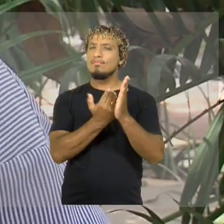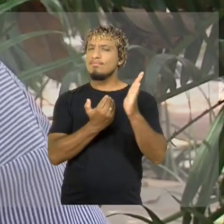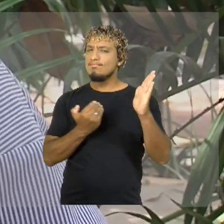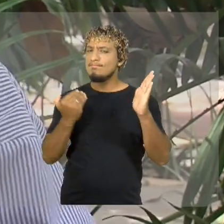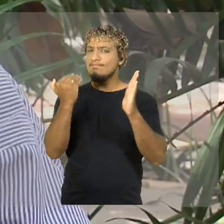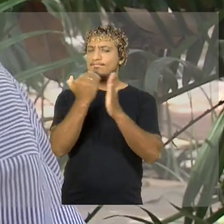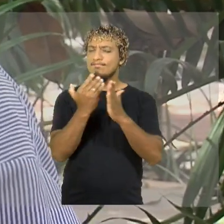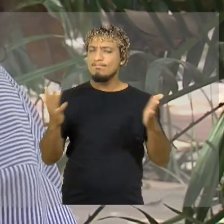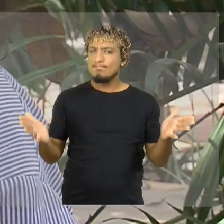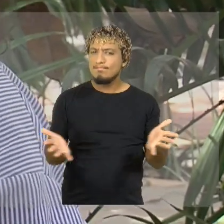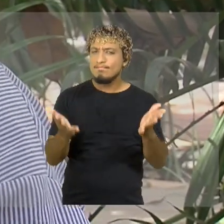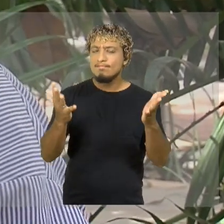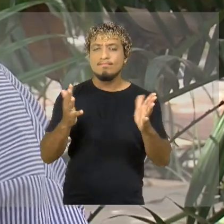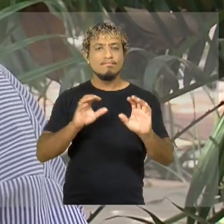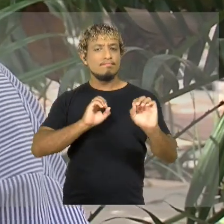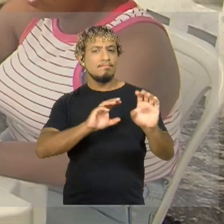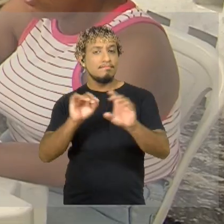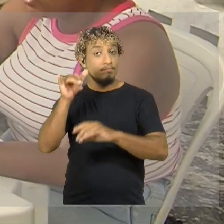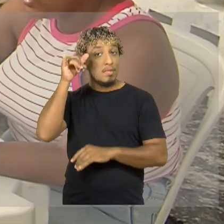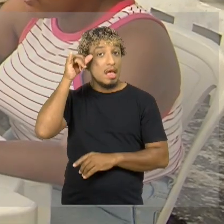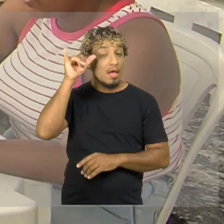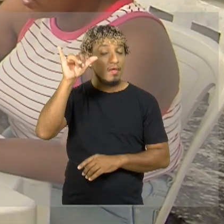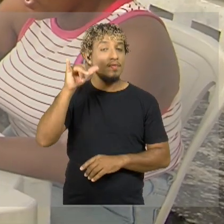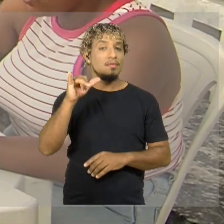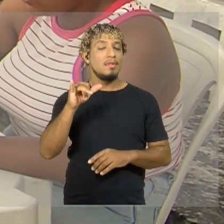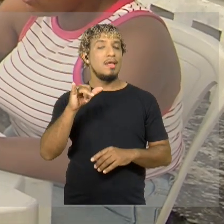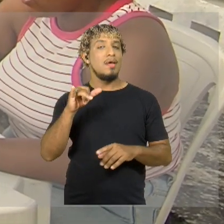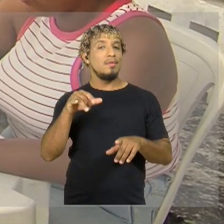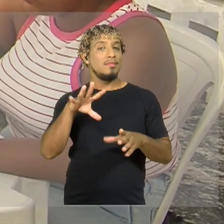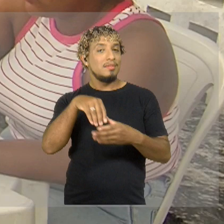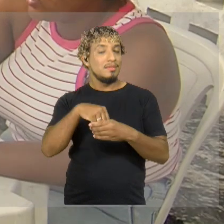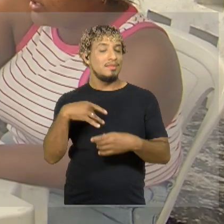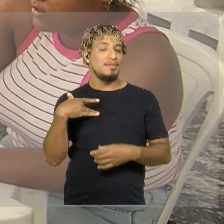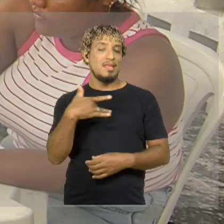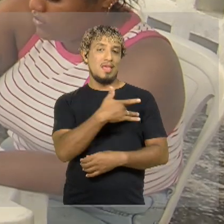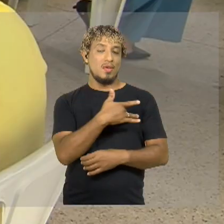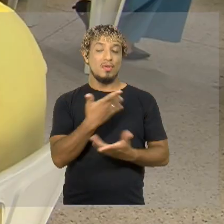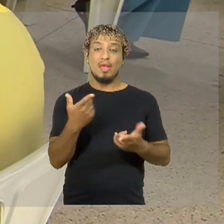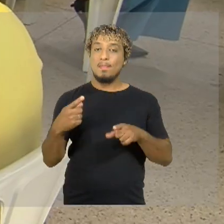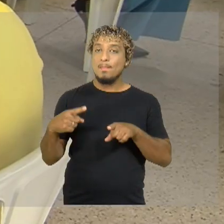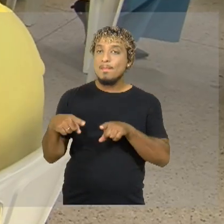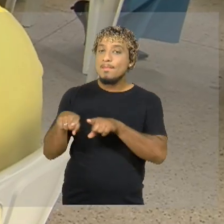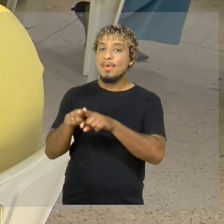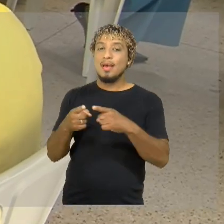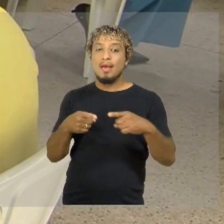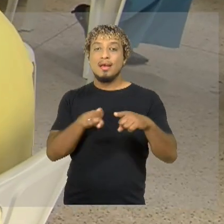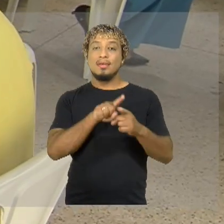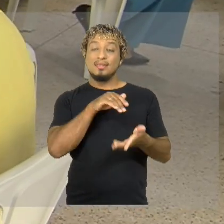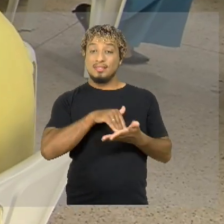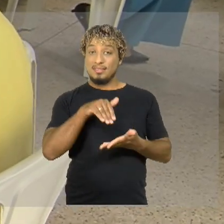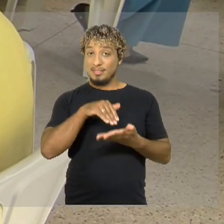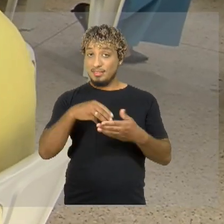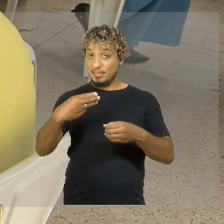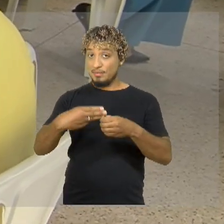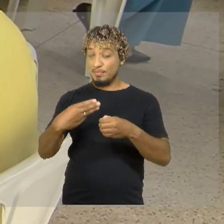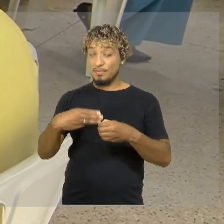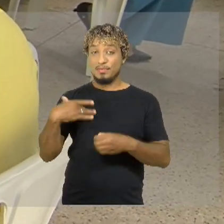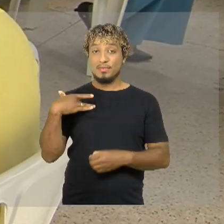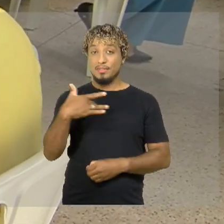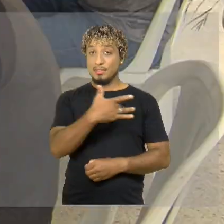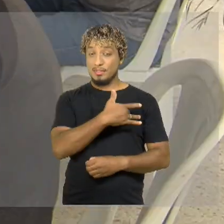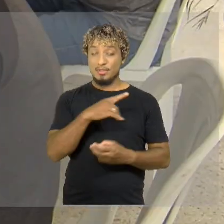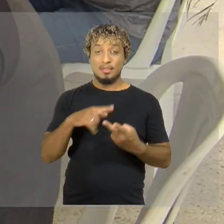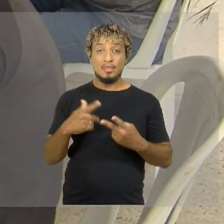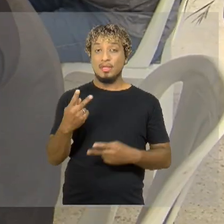de promoção, prevenção e educação em saúde. Então, momentos como esse, que são momentos de parceria entre a Secretaria Municipal de Saúde,